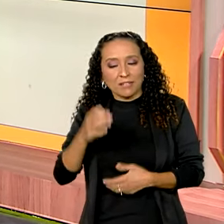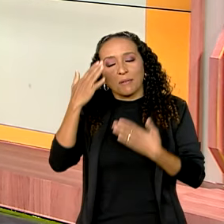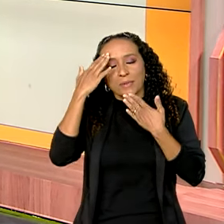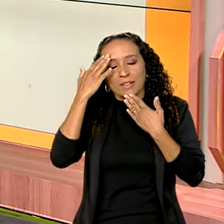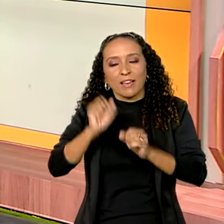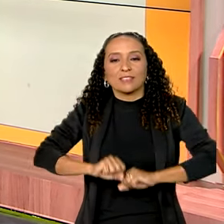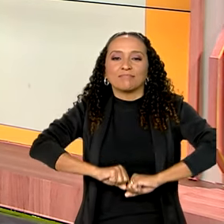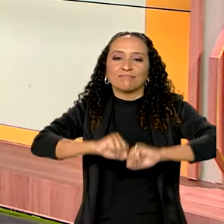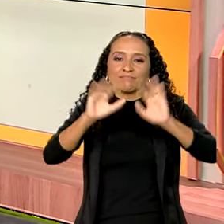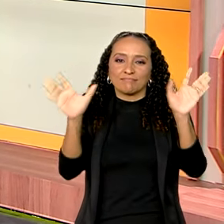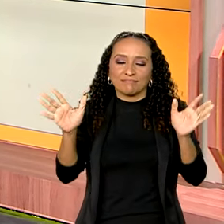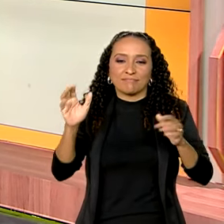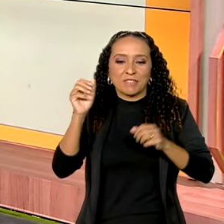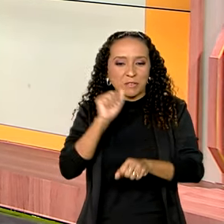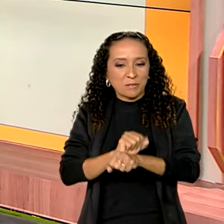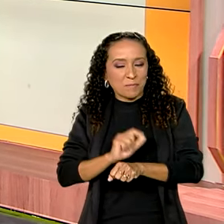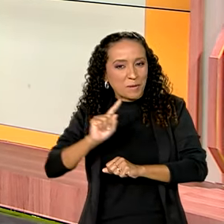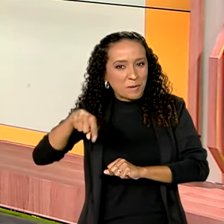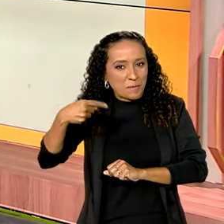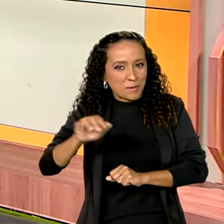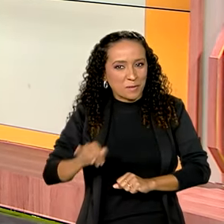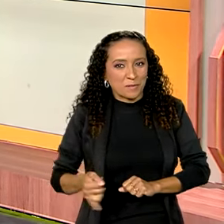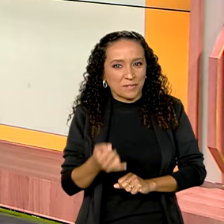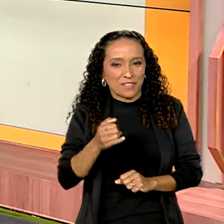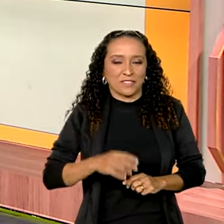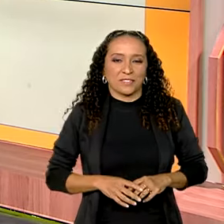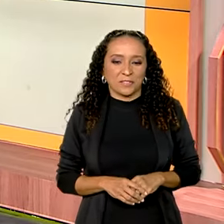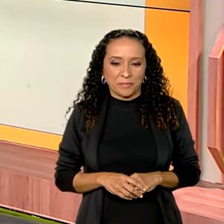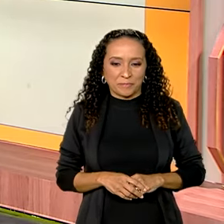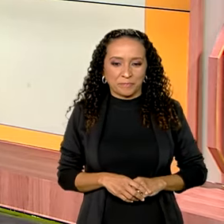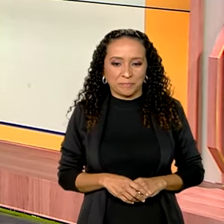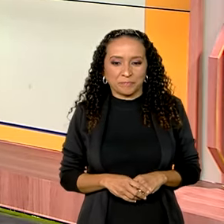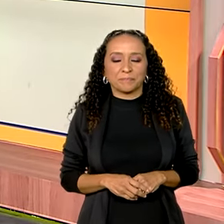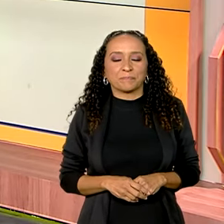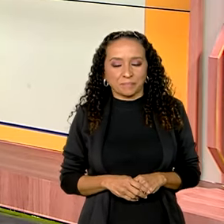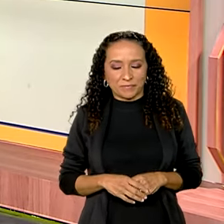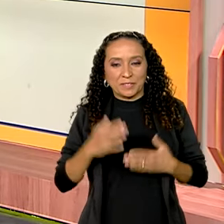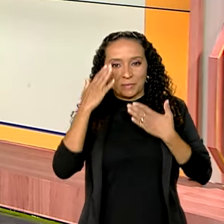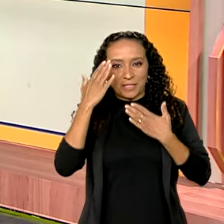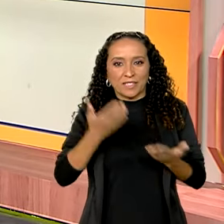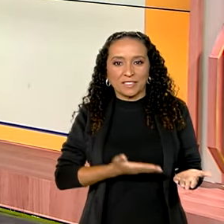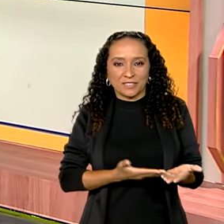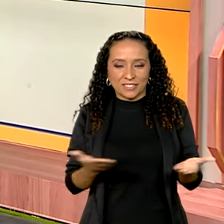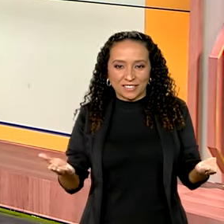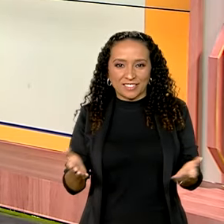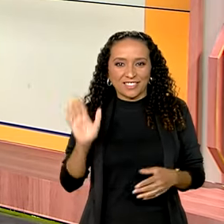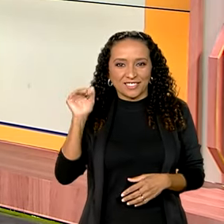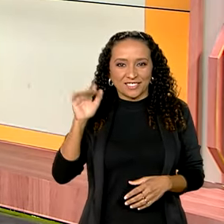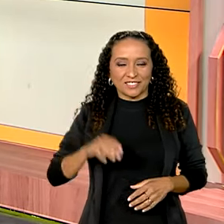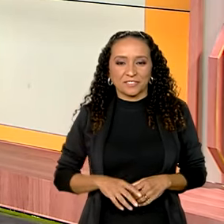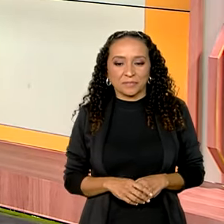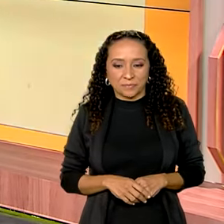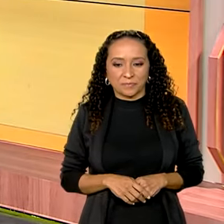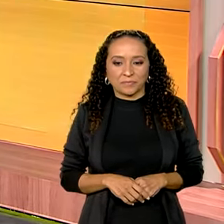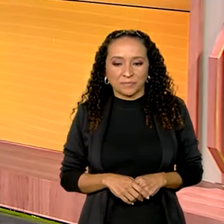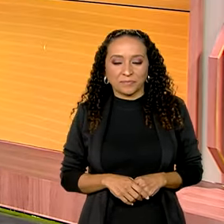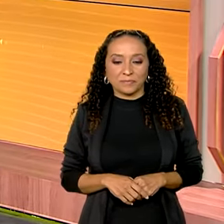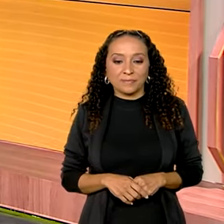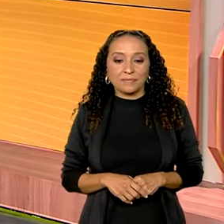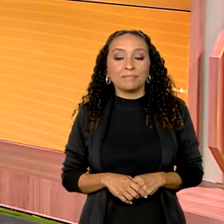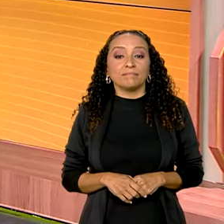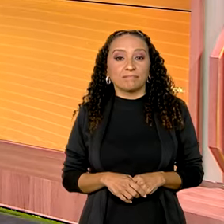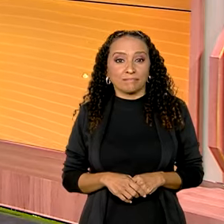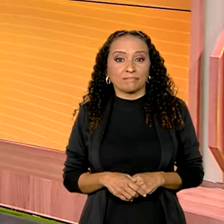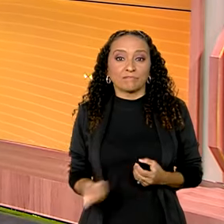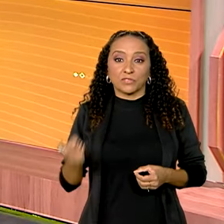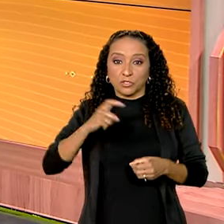pelos esclarecimentos. Eu aguardo o senhor numa próxima oportunidade. Obrigado a você, Vanessa. Até logo. Até, bom dia. E